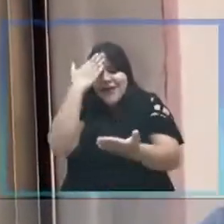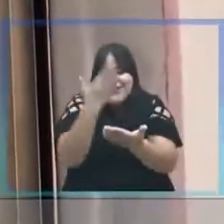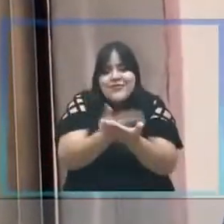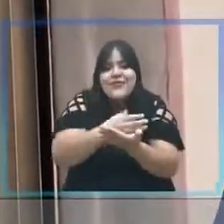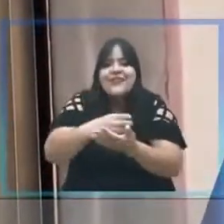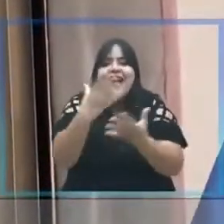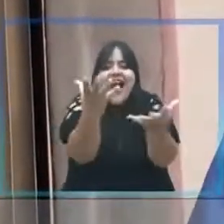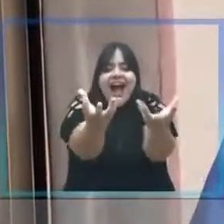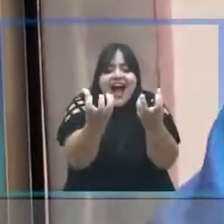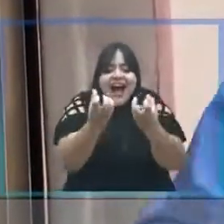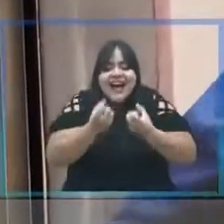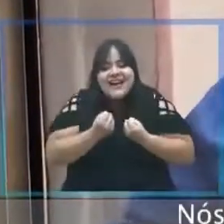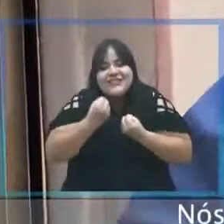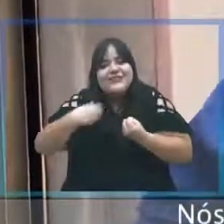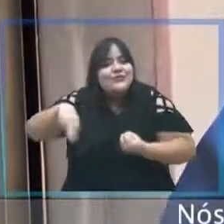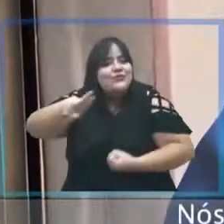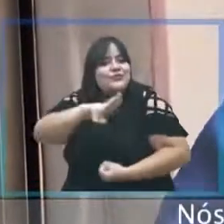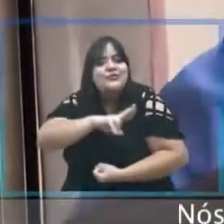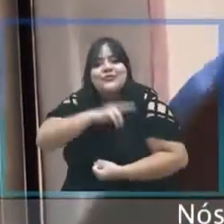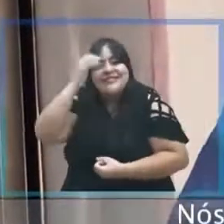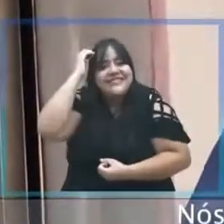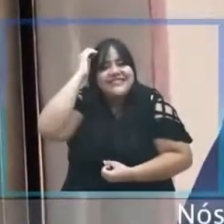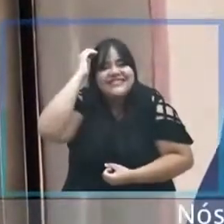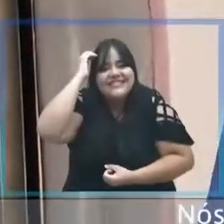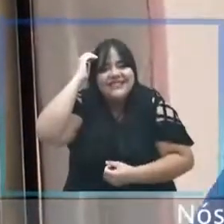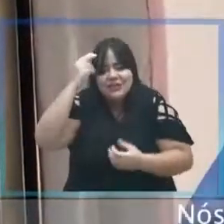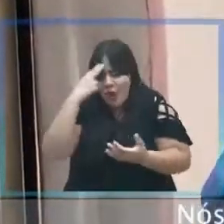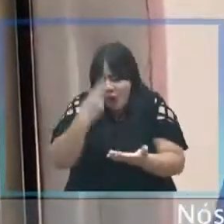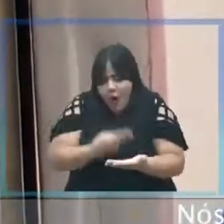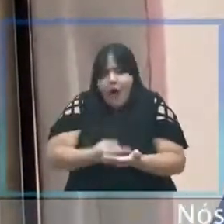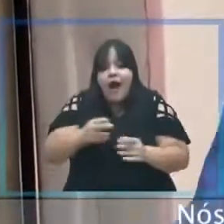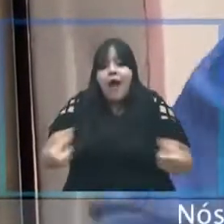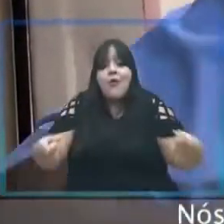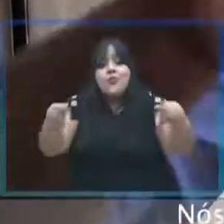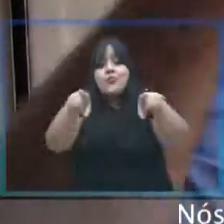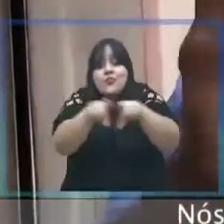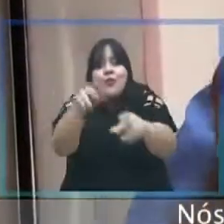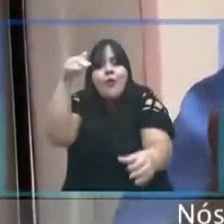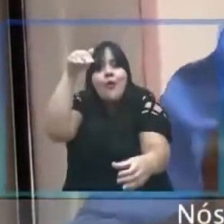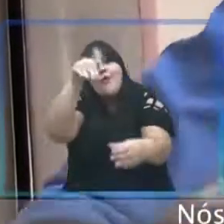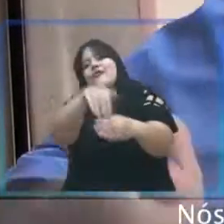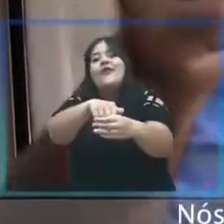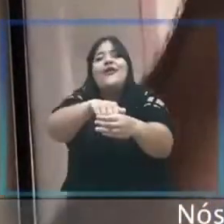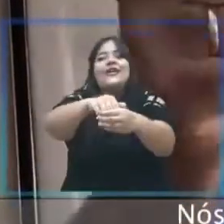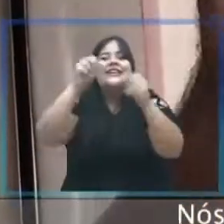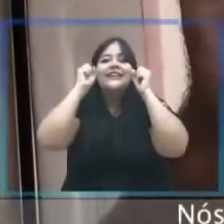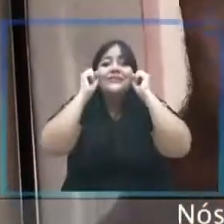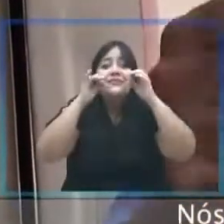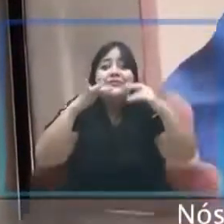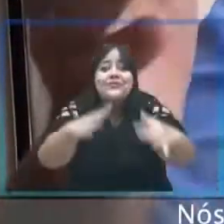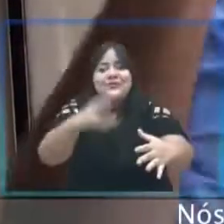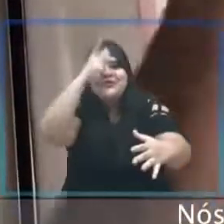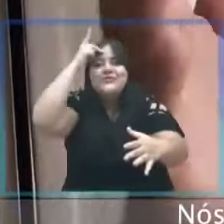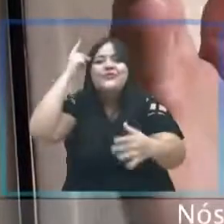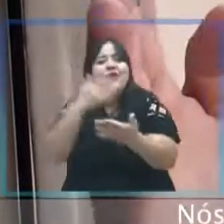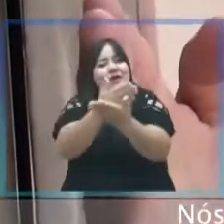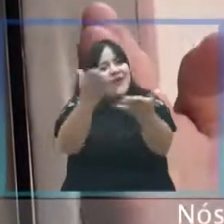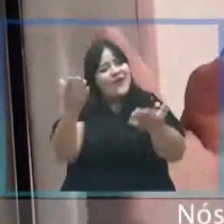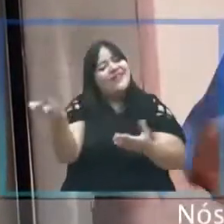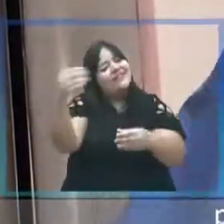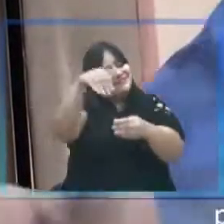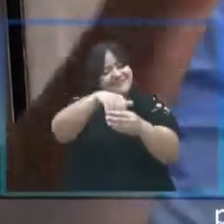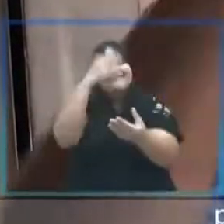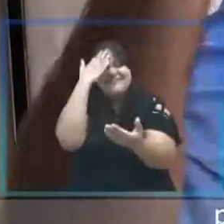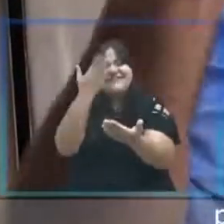confiança recebida. Nós vamos honrar o apoio e o voto que a população vai nos